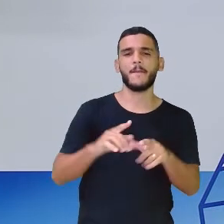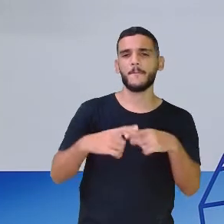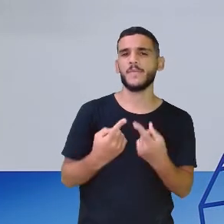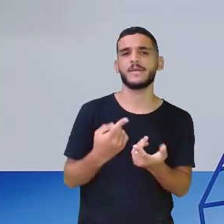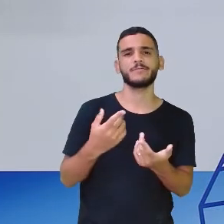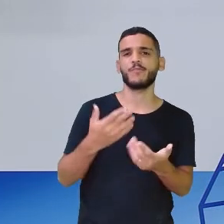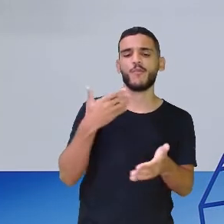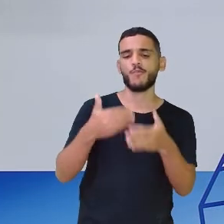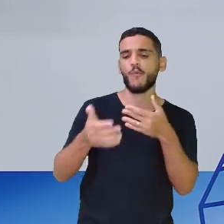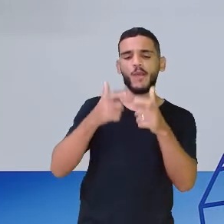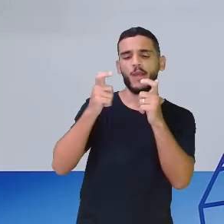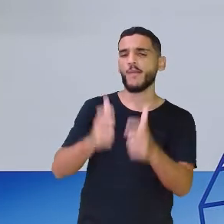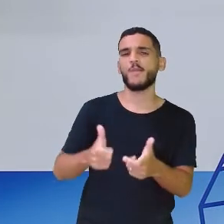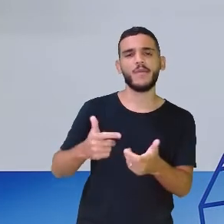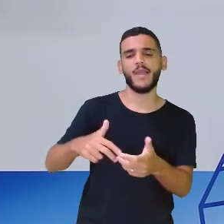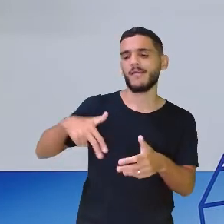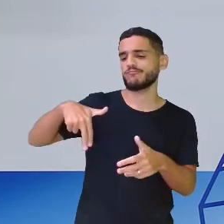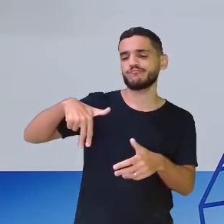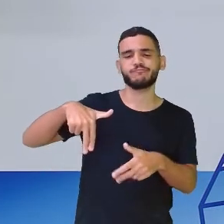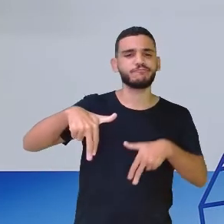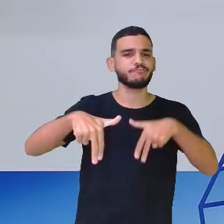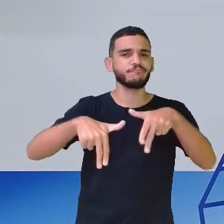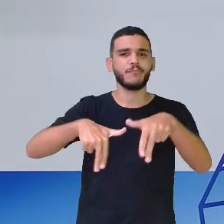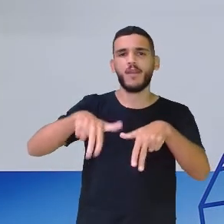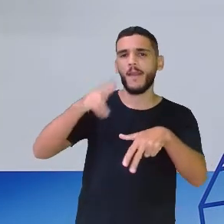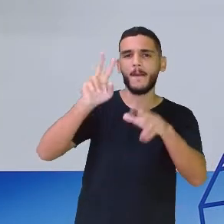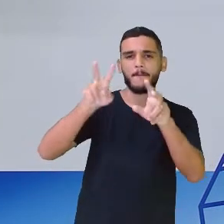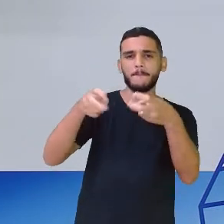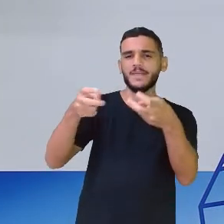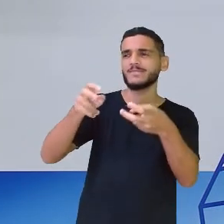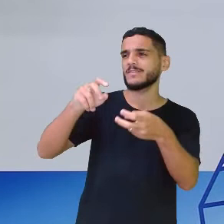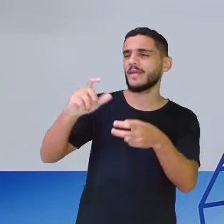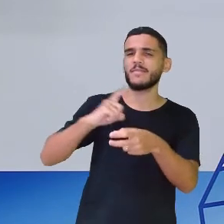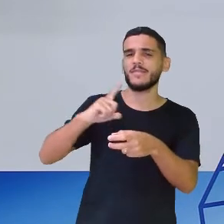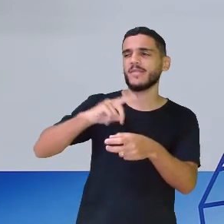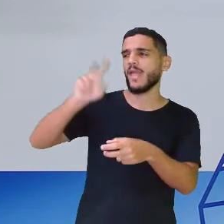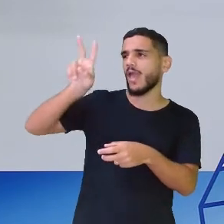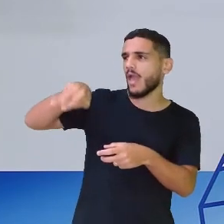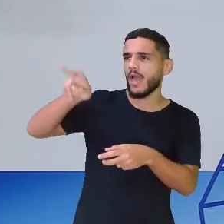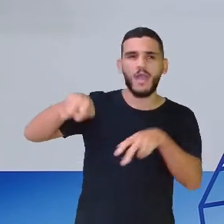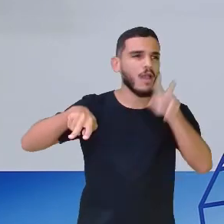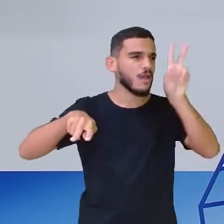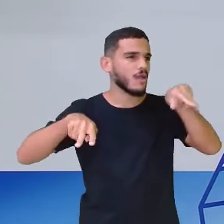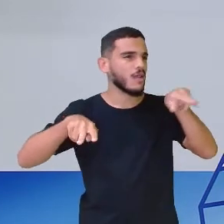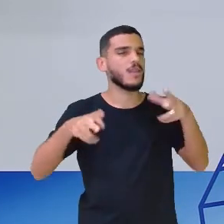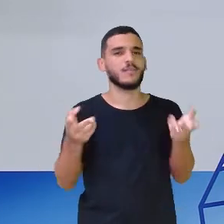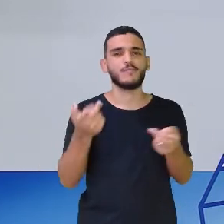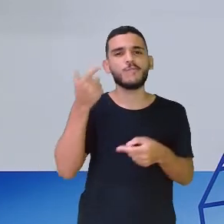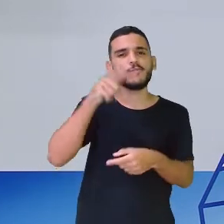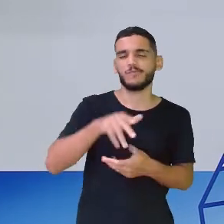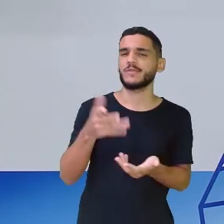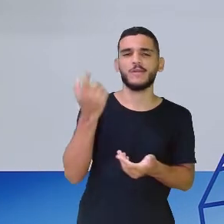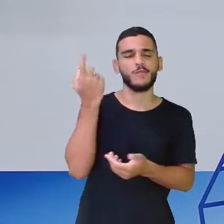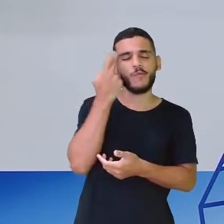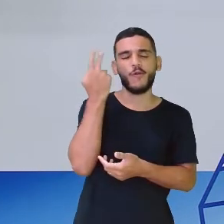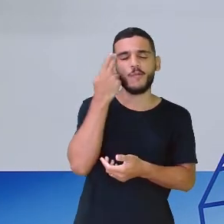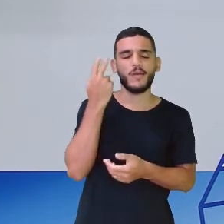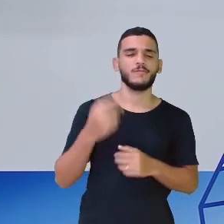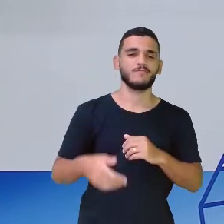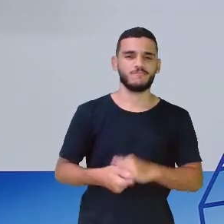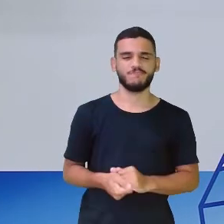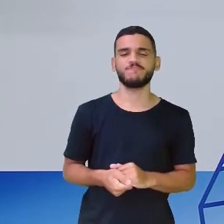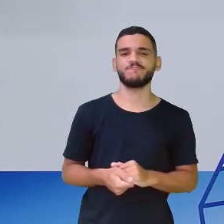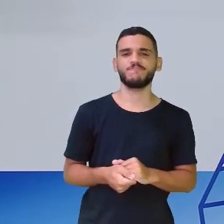caminha, você observa a leitura. Então, ela está presente no nosso dia a dia em diversas